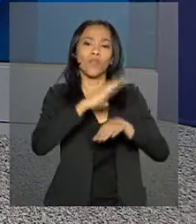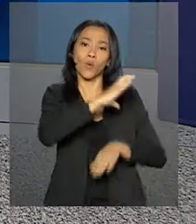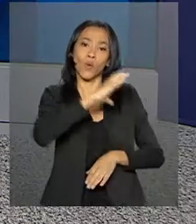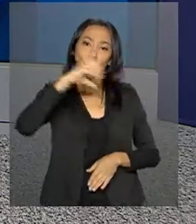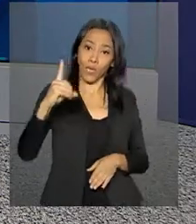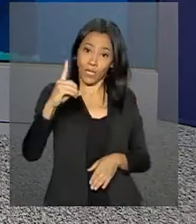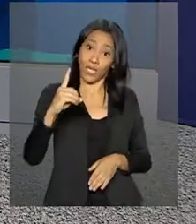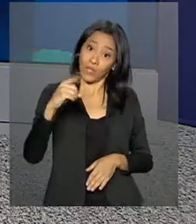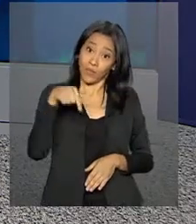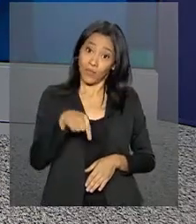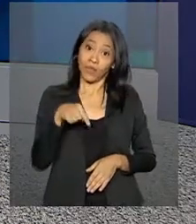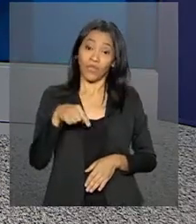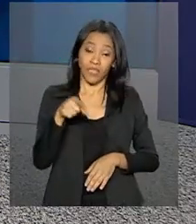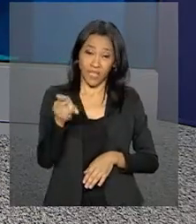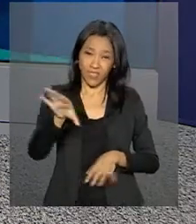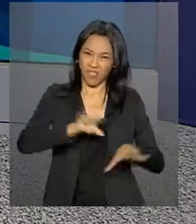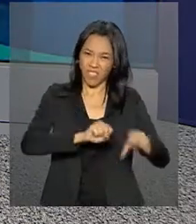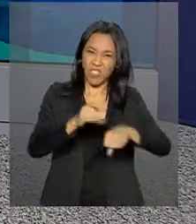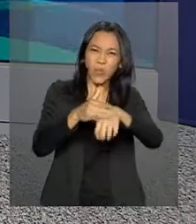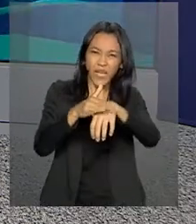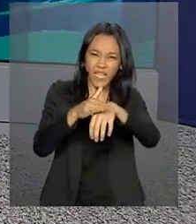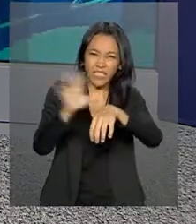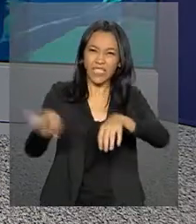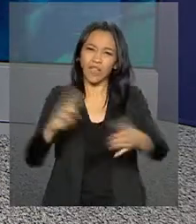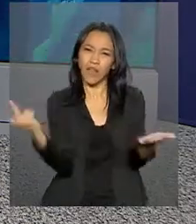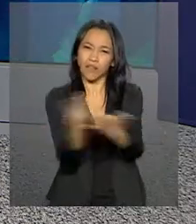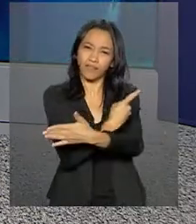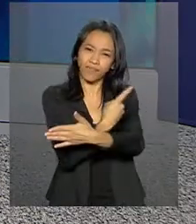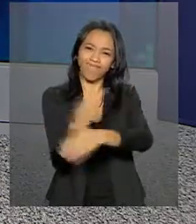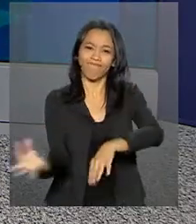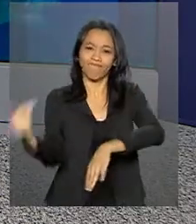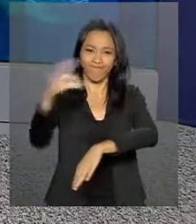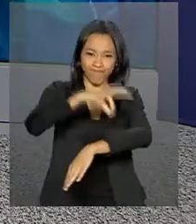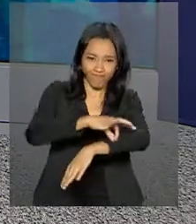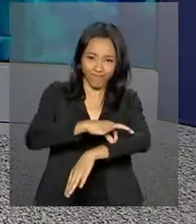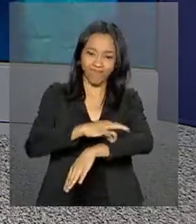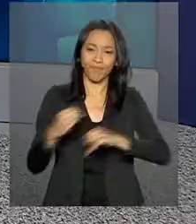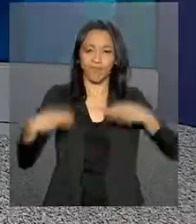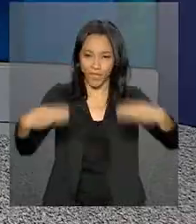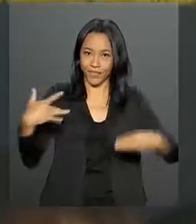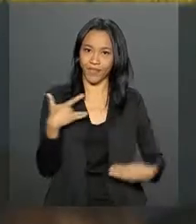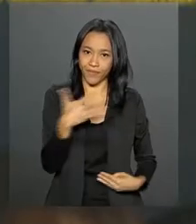Controle das Doenças transmitidas pelo Aedes do Ministério da Saúde.